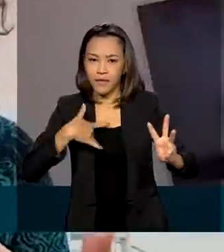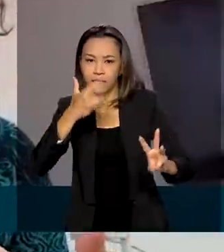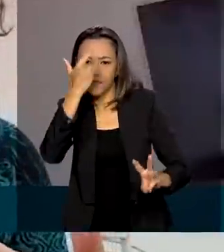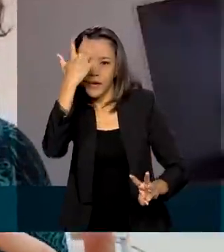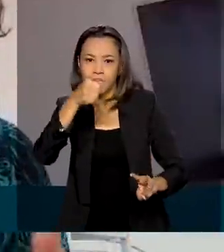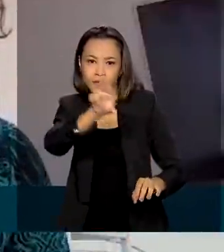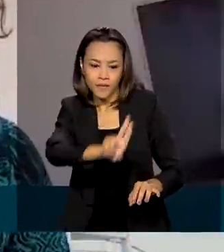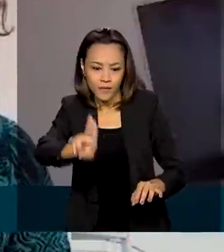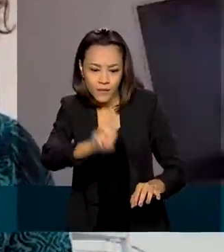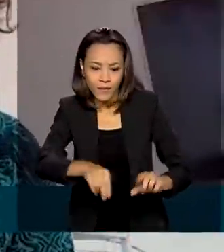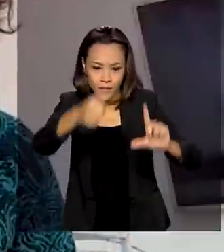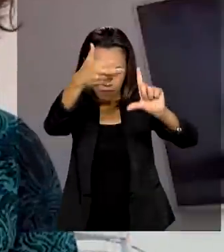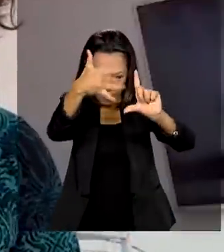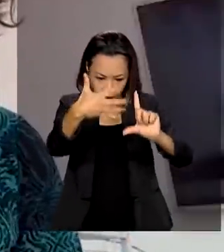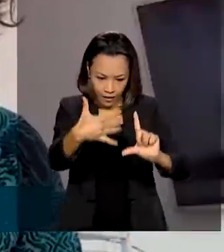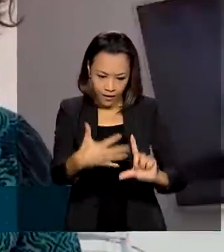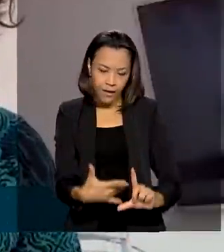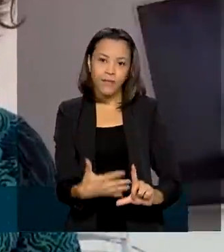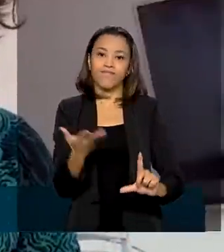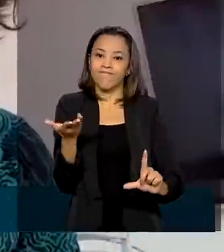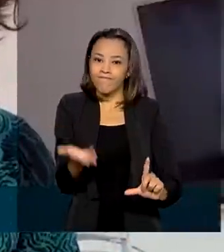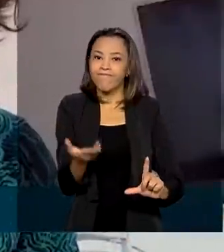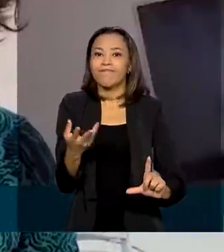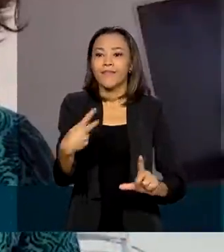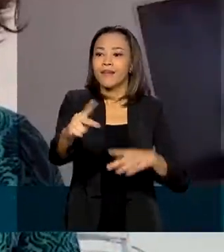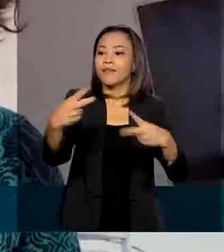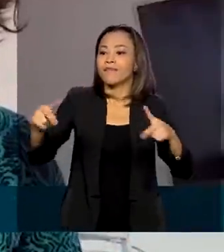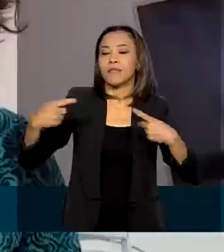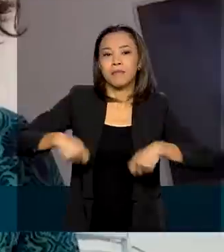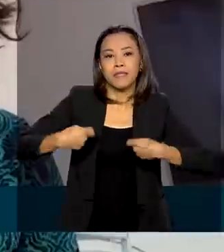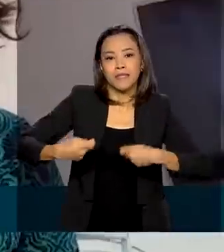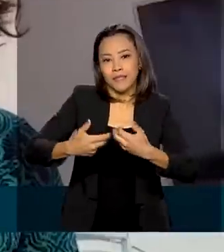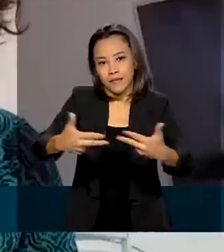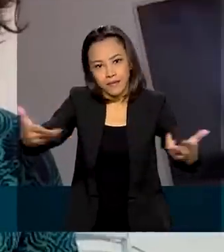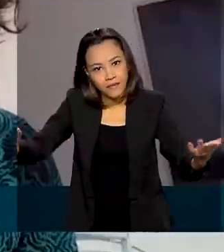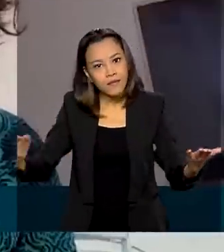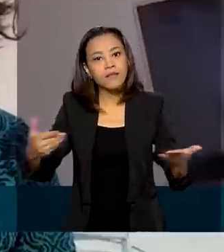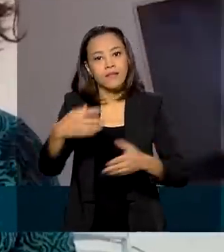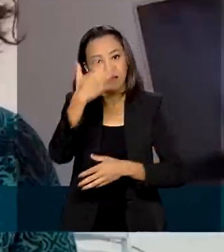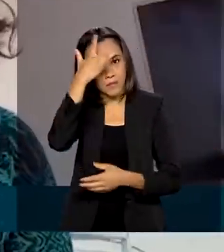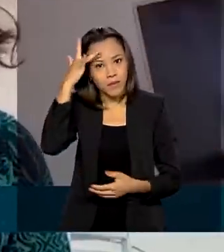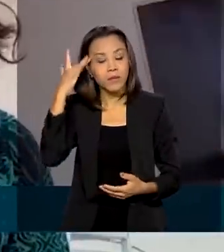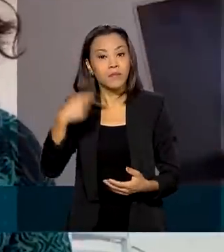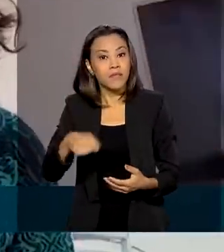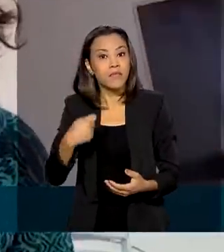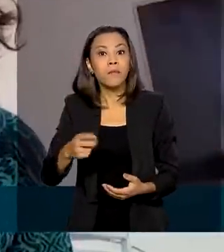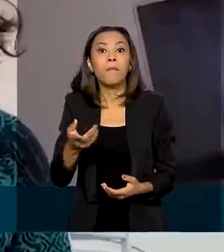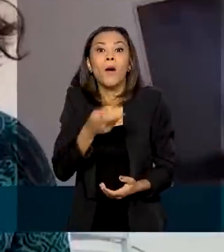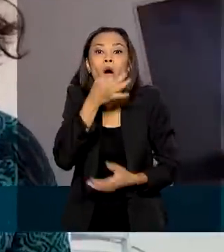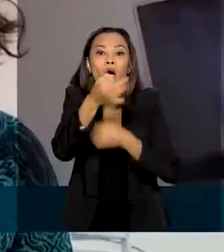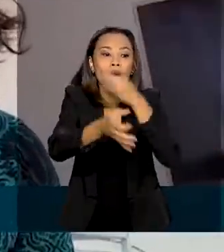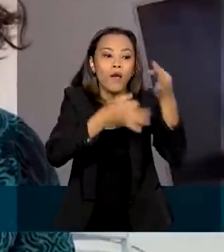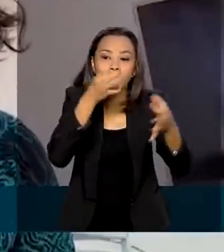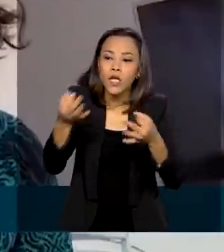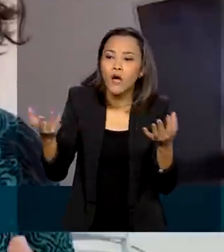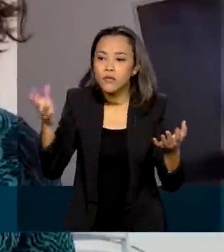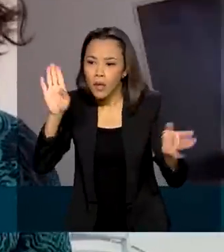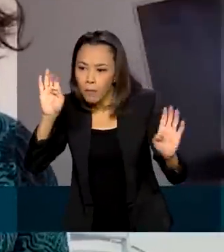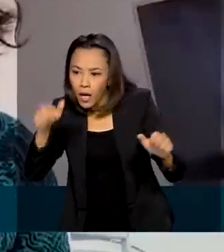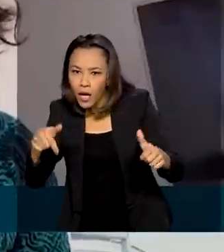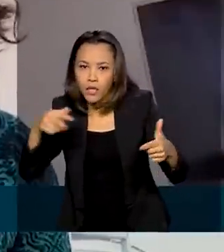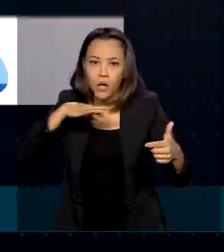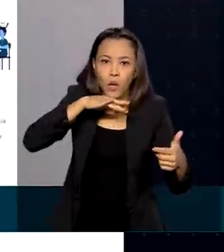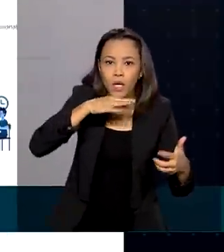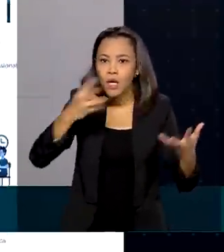para tornar o portal cada vez mais aderente às necessidades das pessoas, a gente precisava escutar o usuário na sua